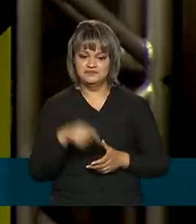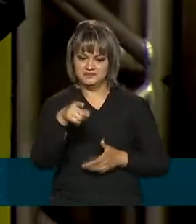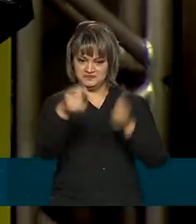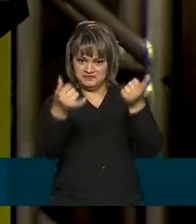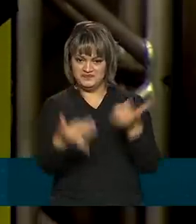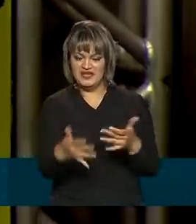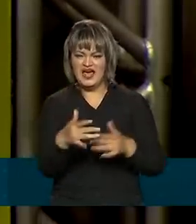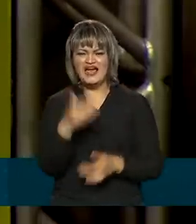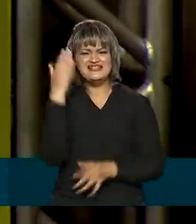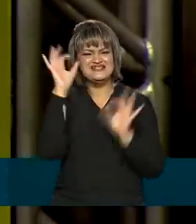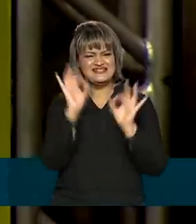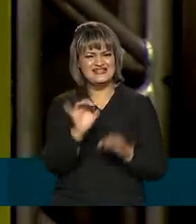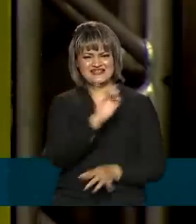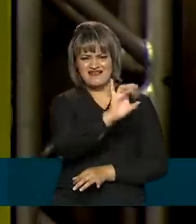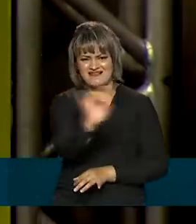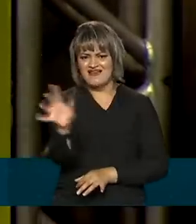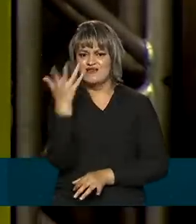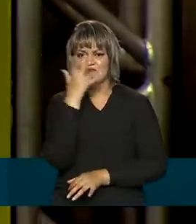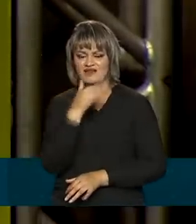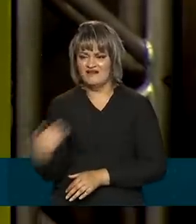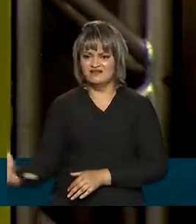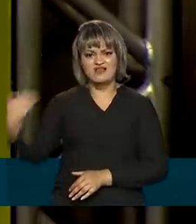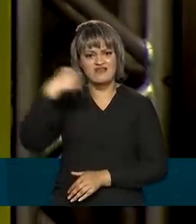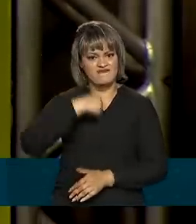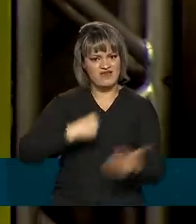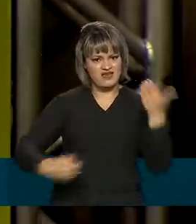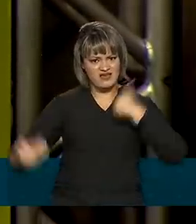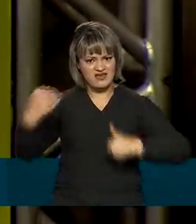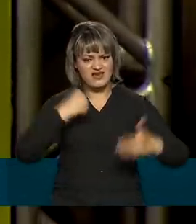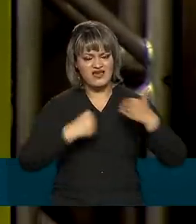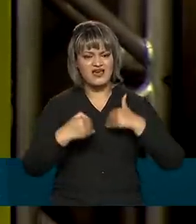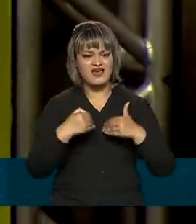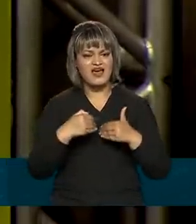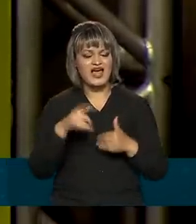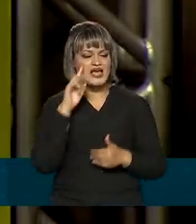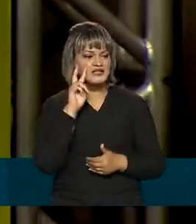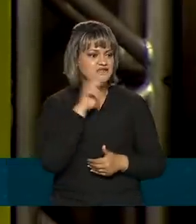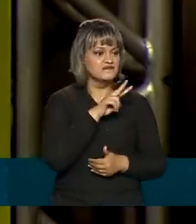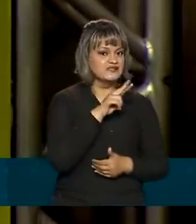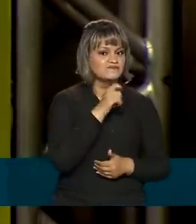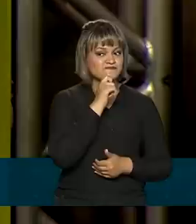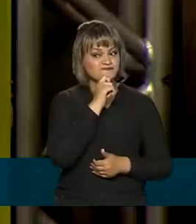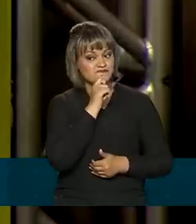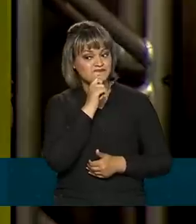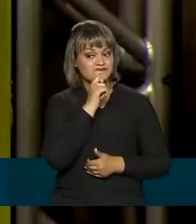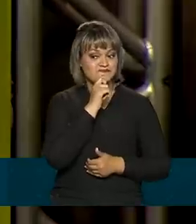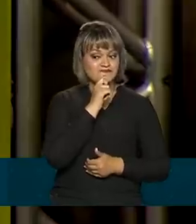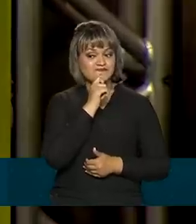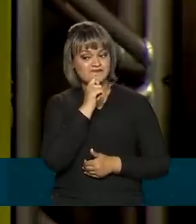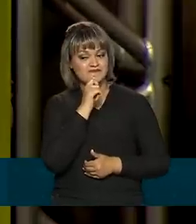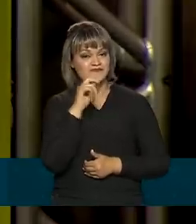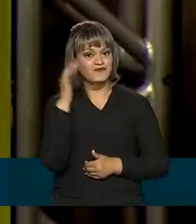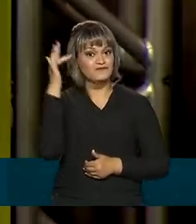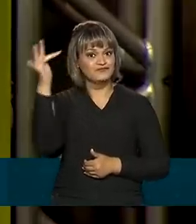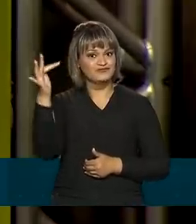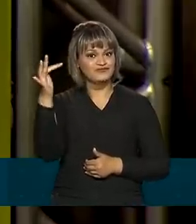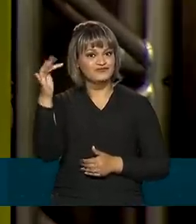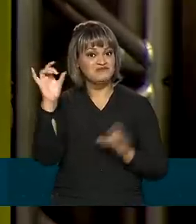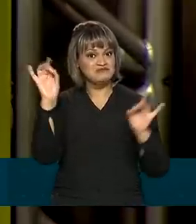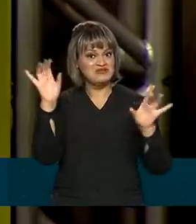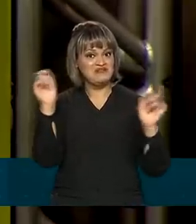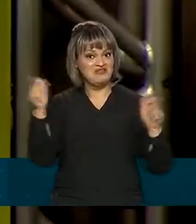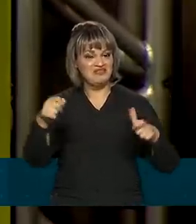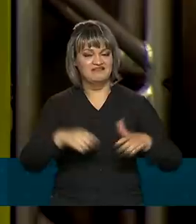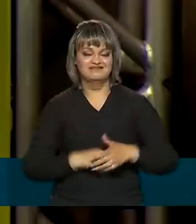que cada uma dessas crianças que vêm visitar aqui, alguma coisa eles vão ver aqui que vai transformar aquele momento num momento muito